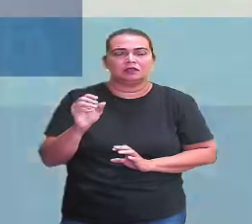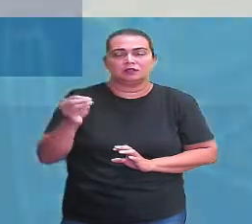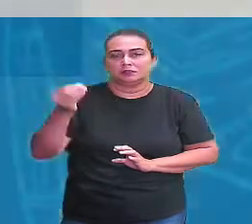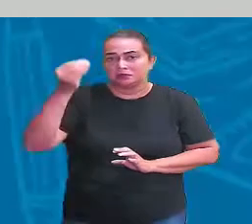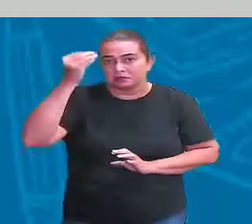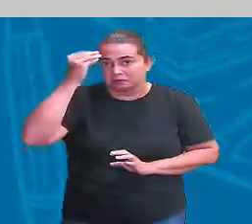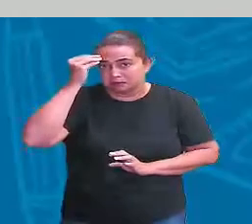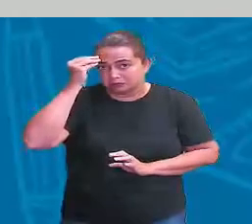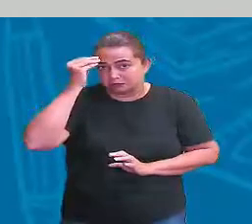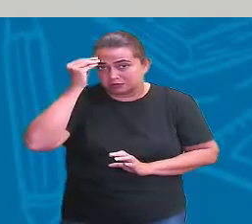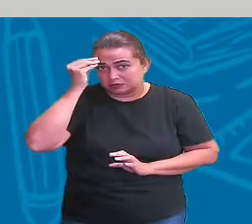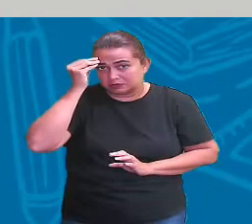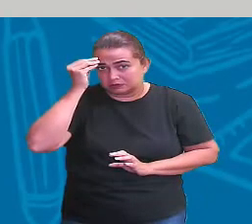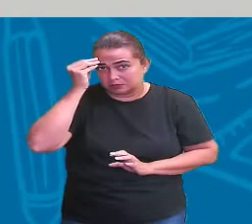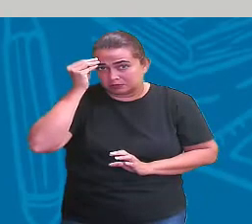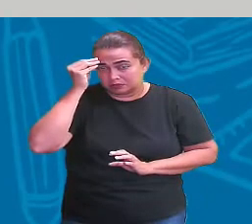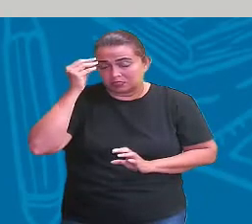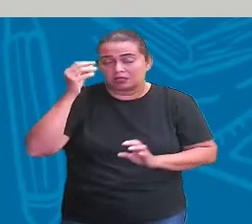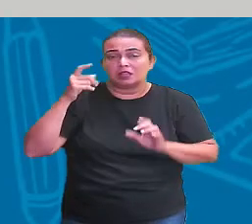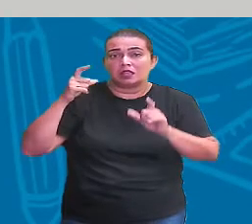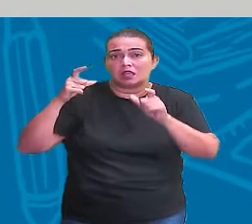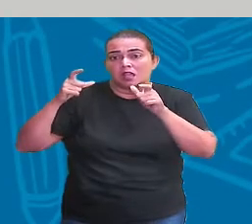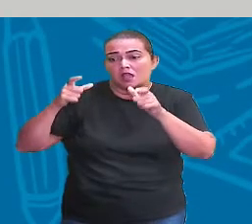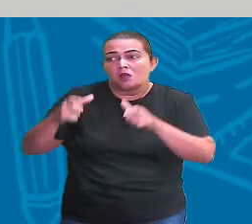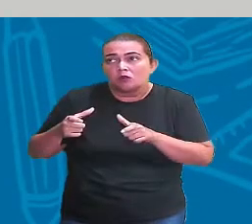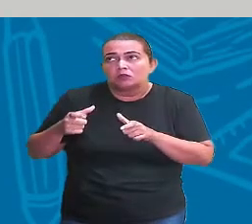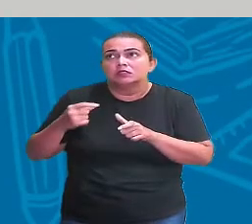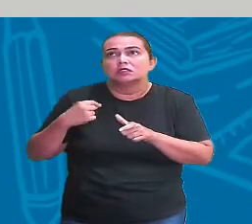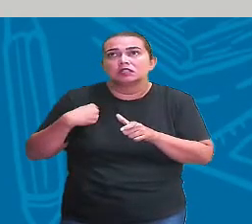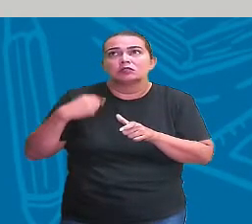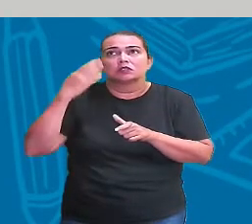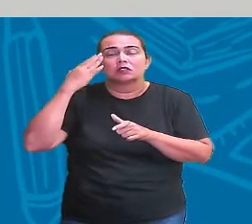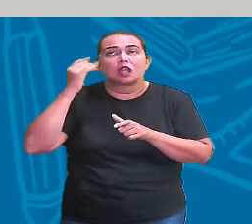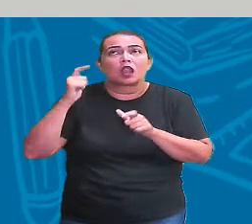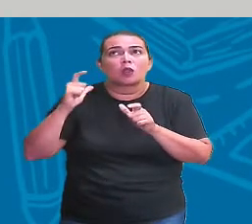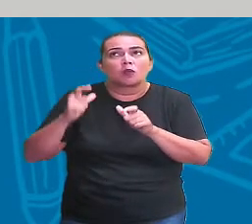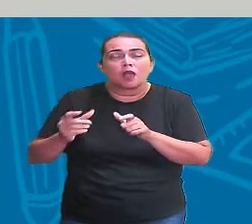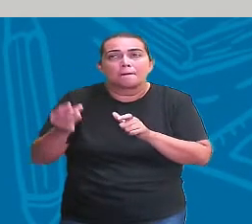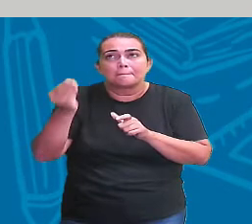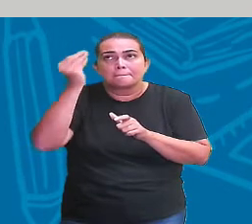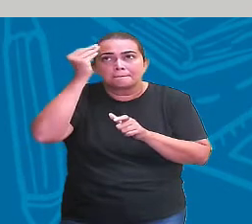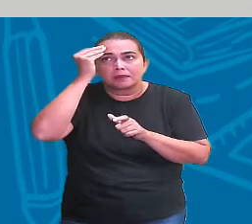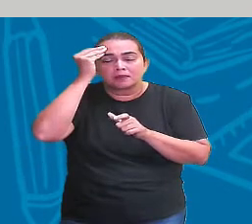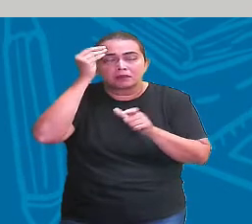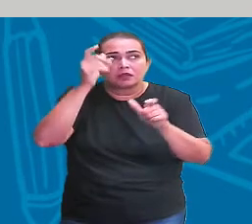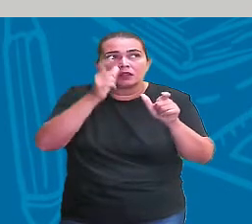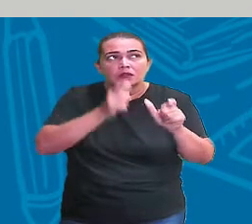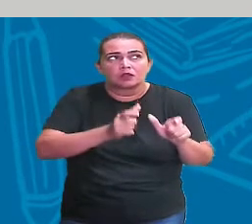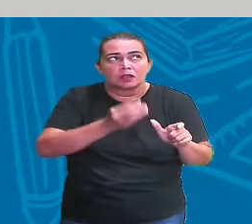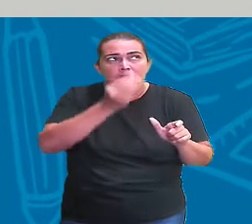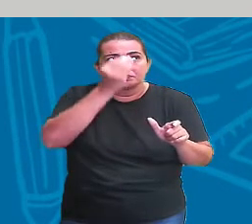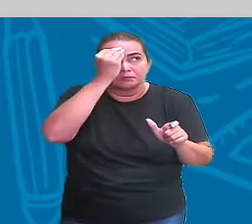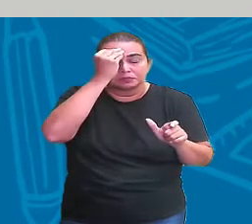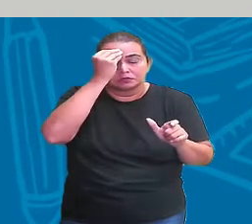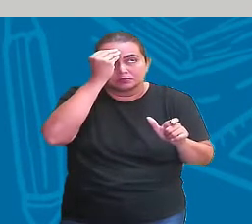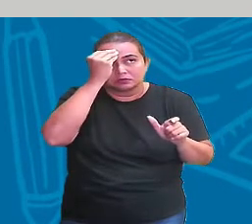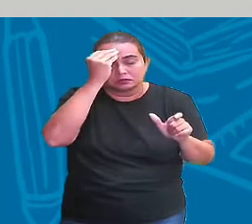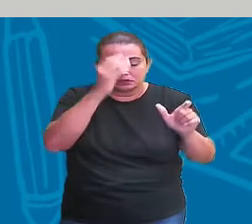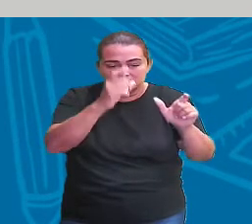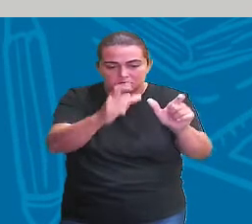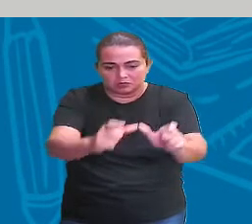tá bom? INDICAÇÃO E LOCALIZAÇÃO DAS RUAS, PRAÇAS e etc. E uma grande cidade,